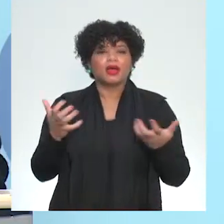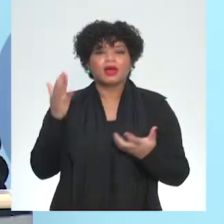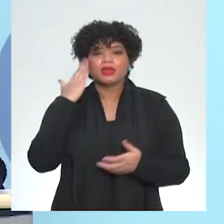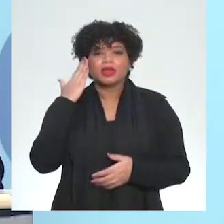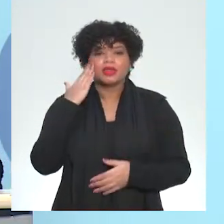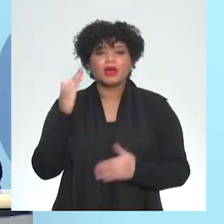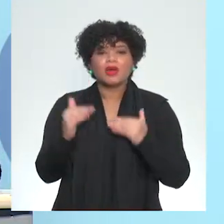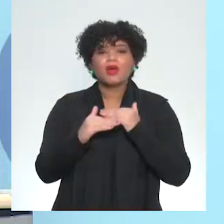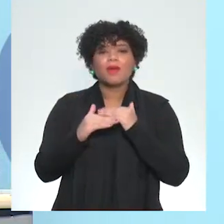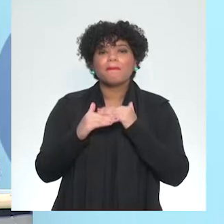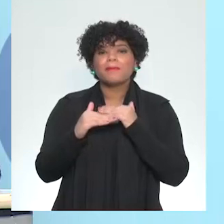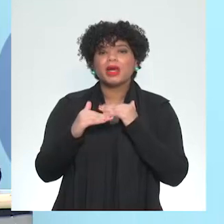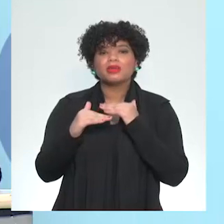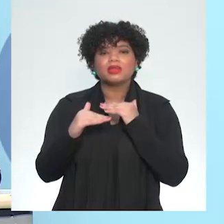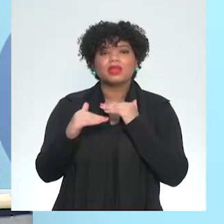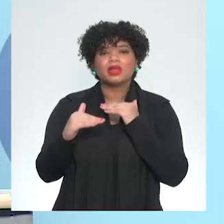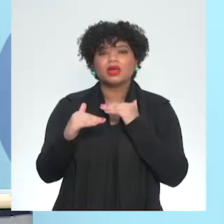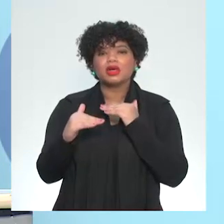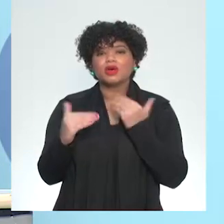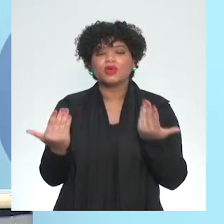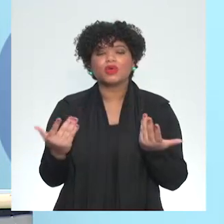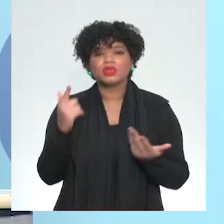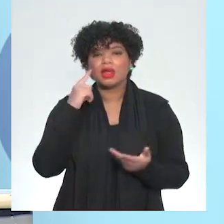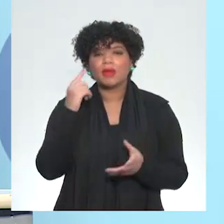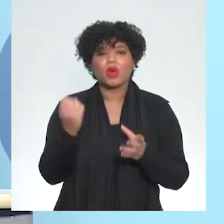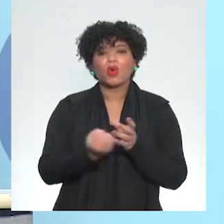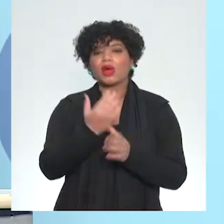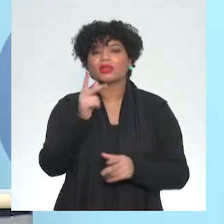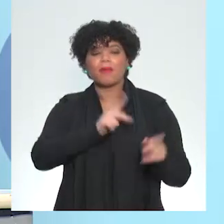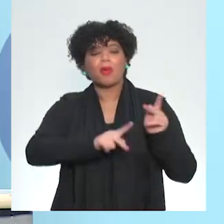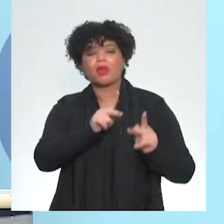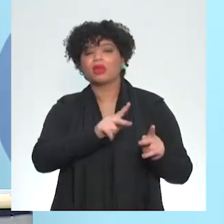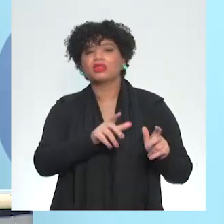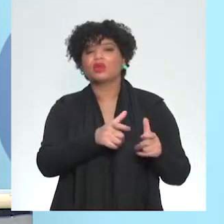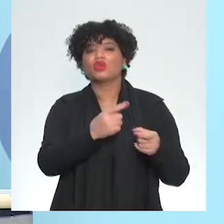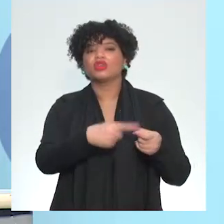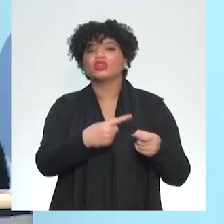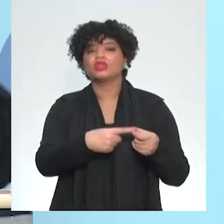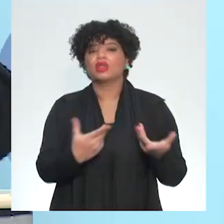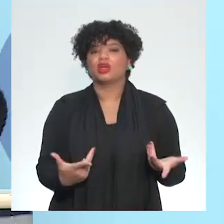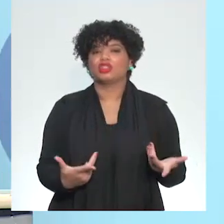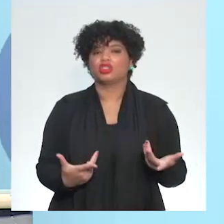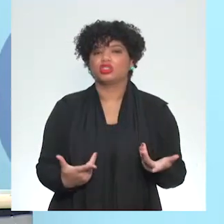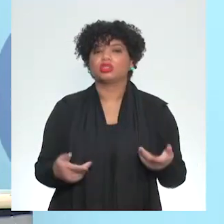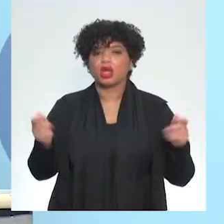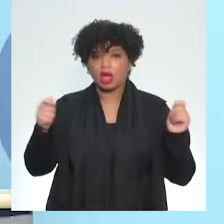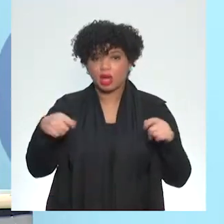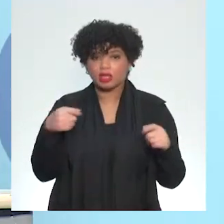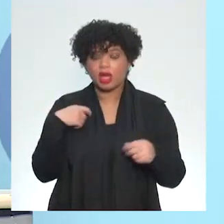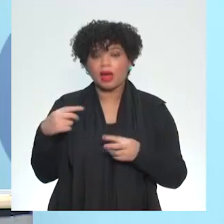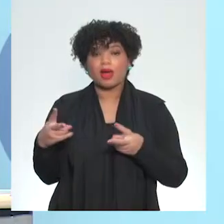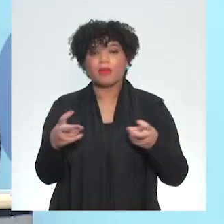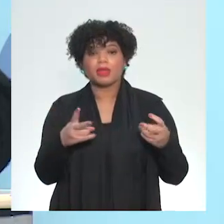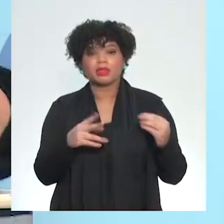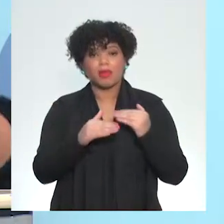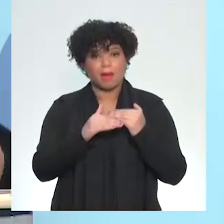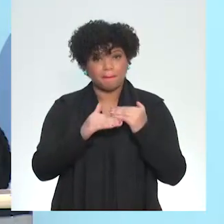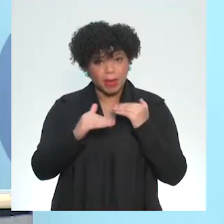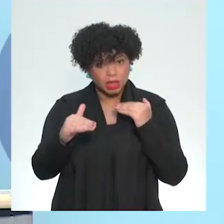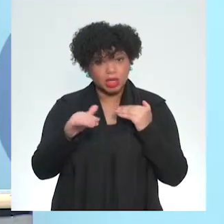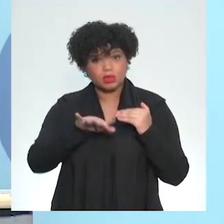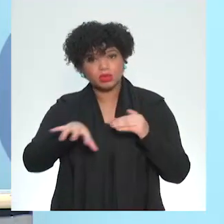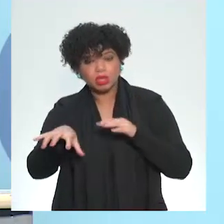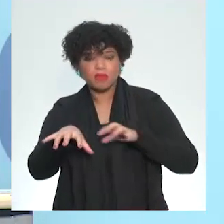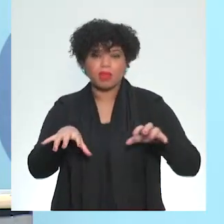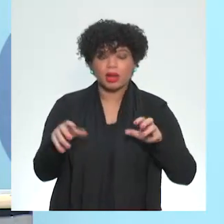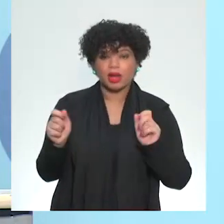é o padrão de quantidade de população em uma cidade. Então, ele vai justamente reconhecer esses padrões, ele vai separar,